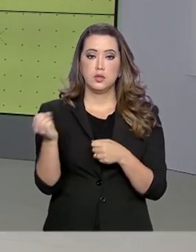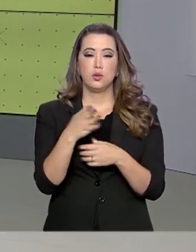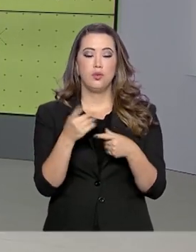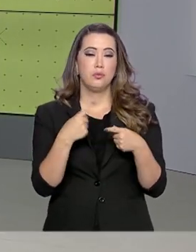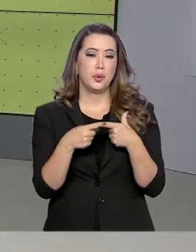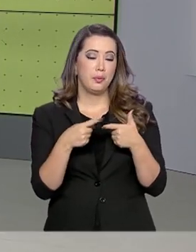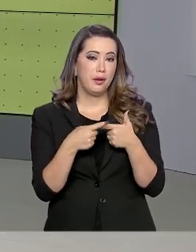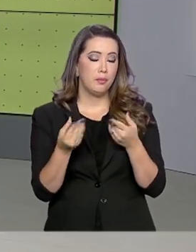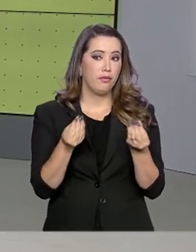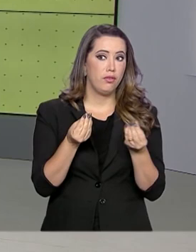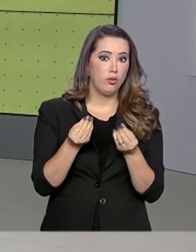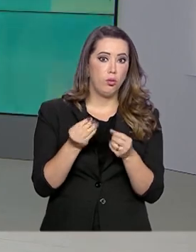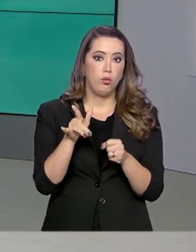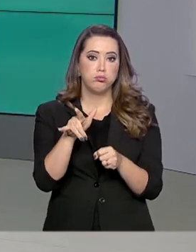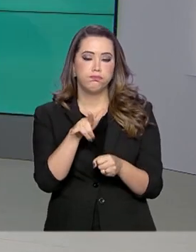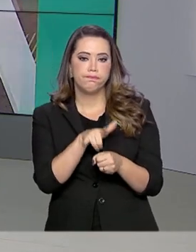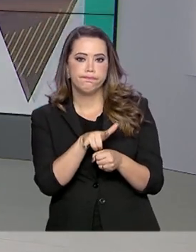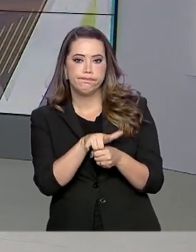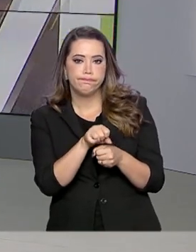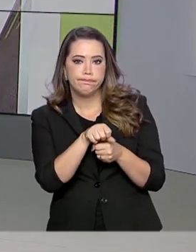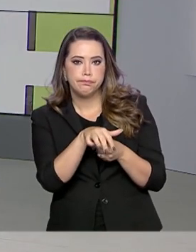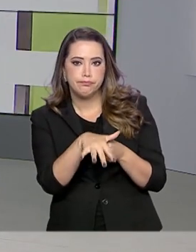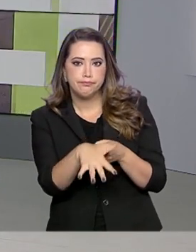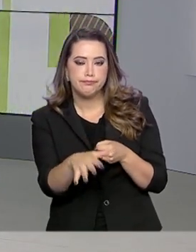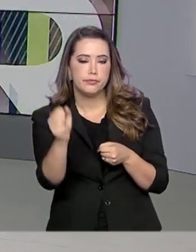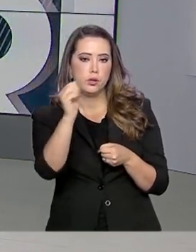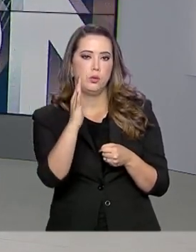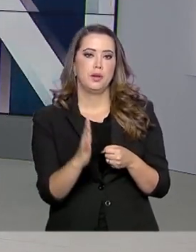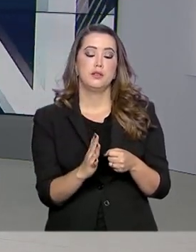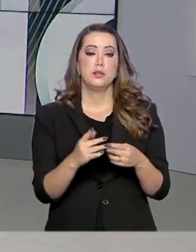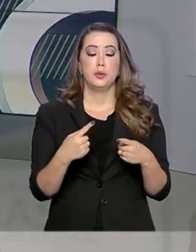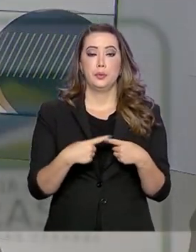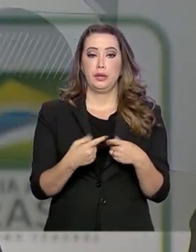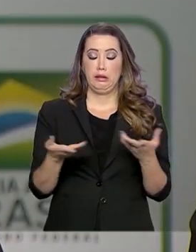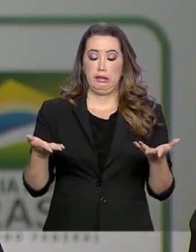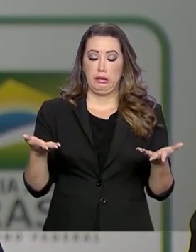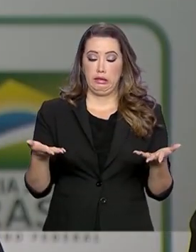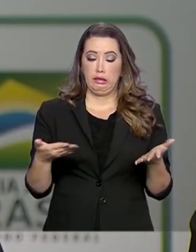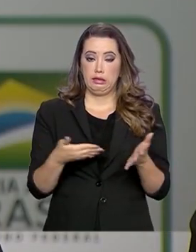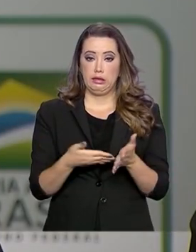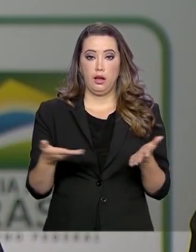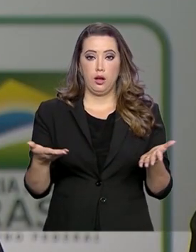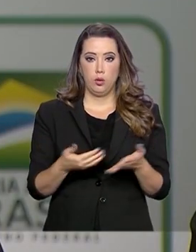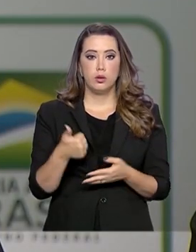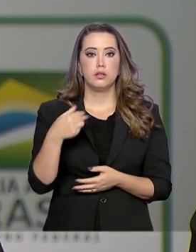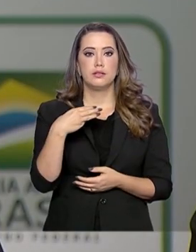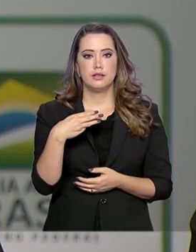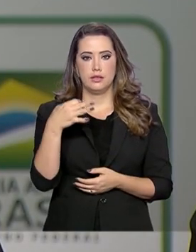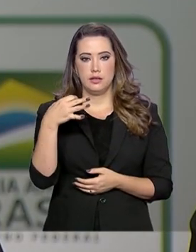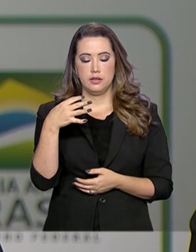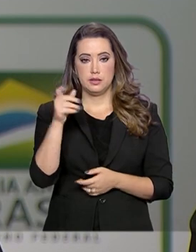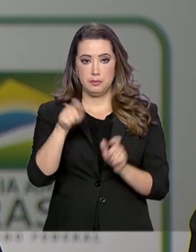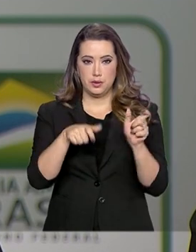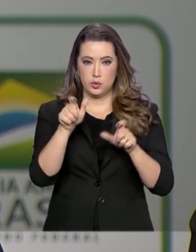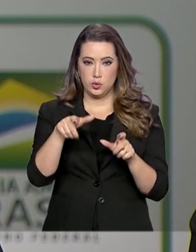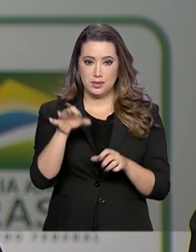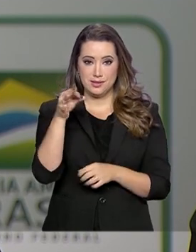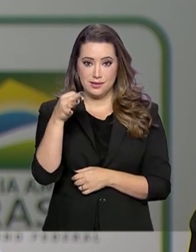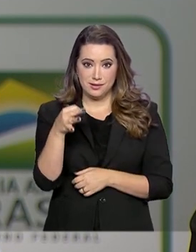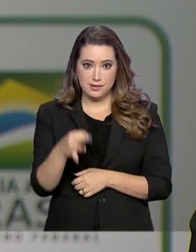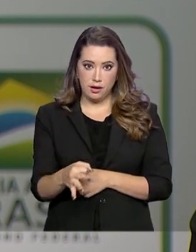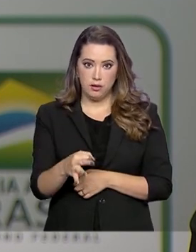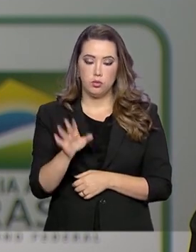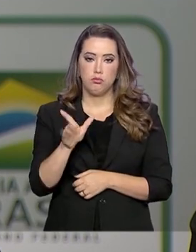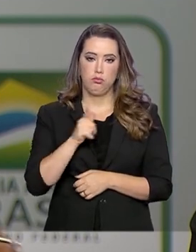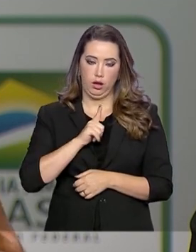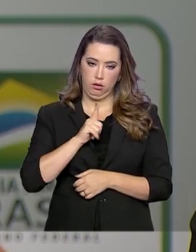atualizar a situação do coronavírus no Brasil. Até agora, segundo o Ministério, são 13 casos confirmados do Covid-19 em